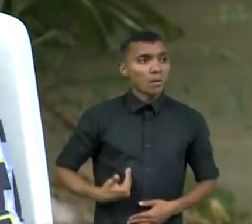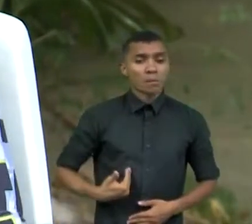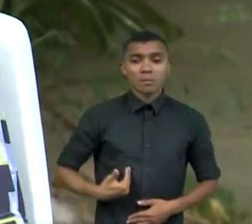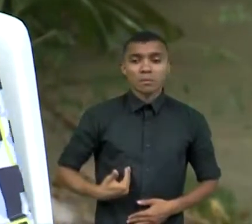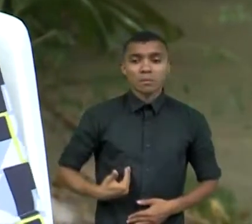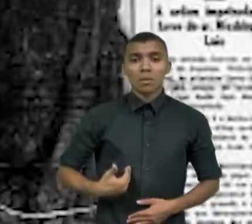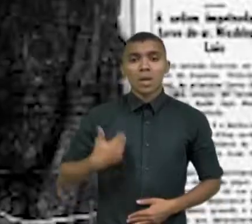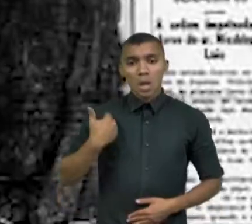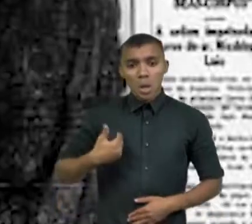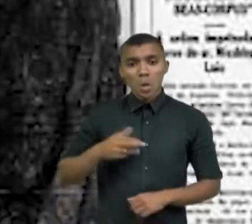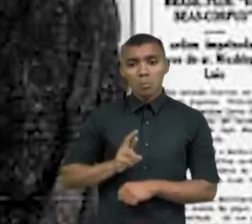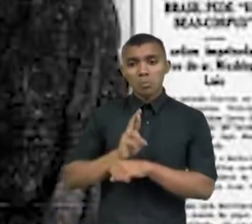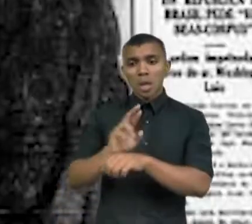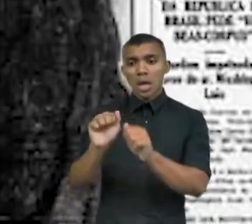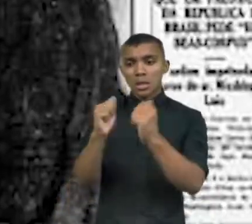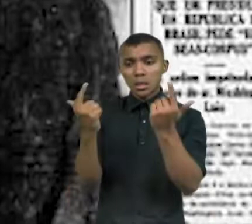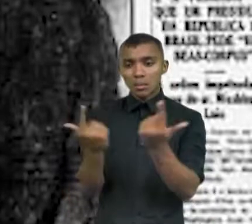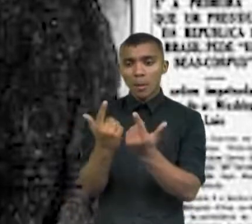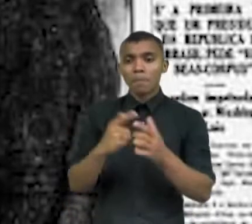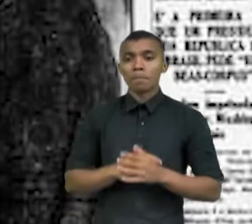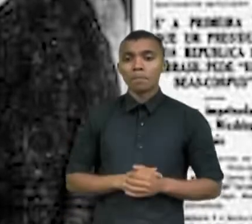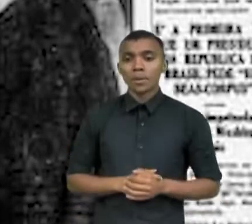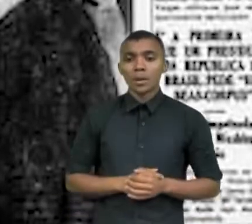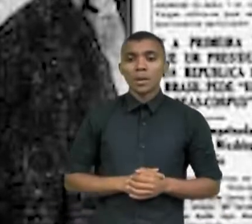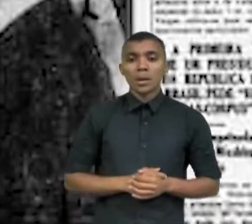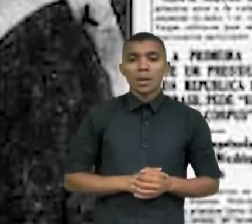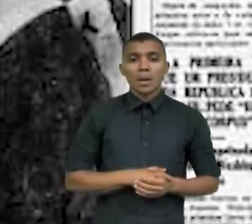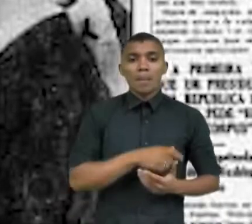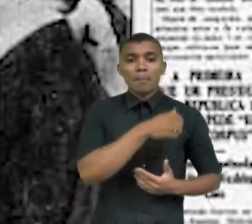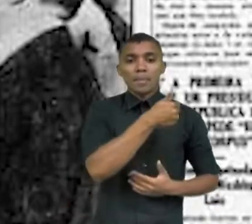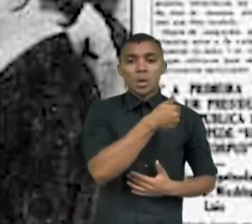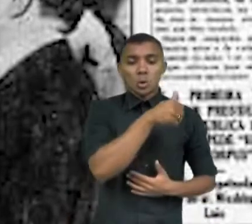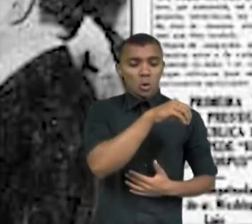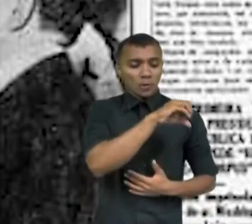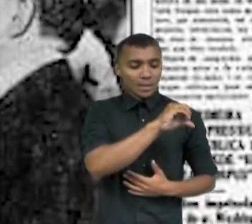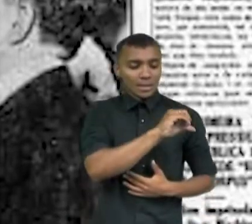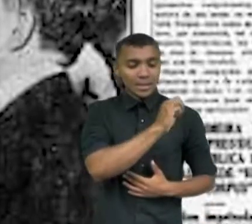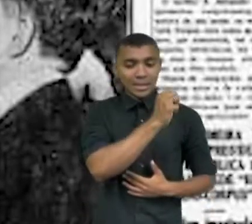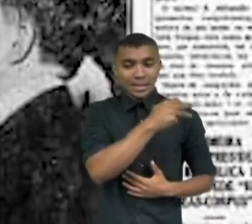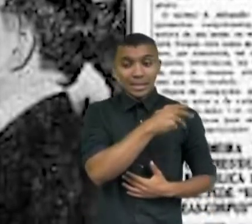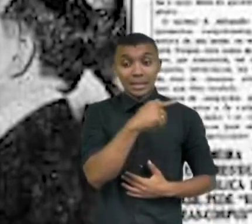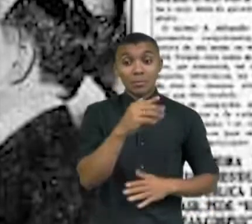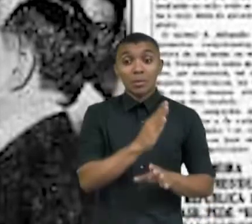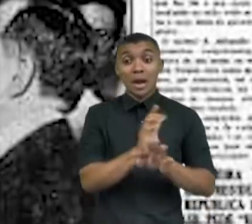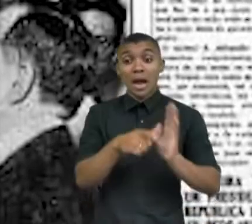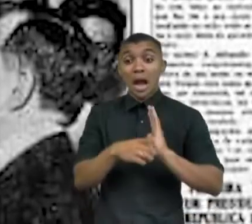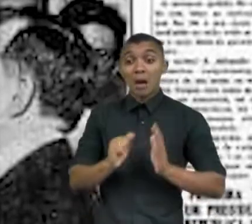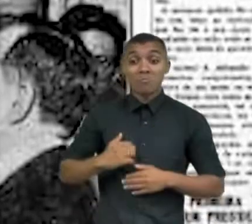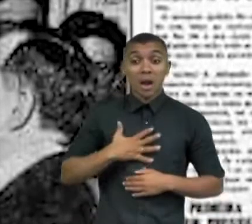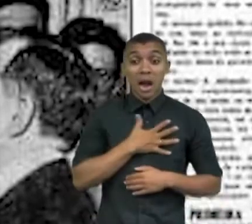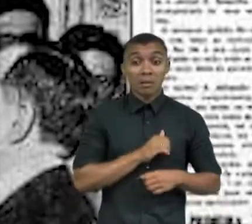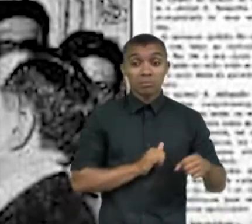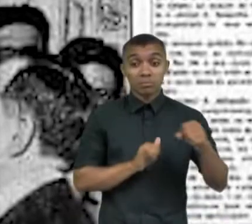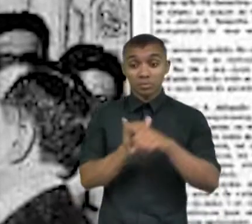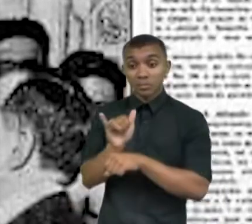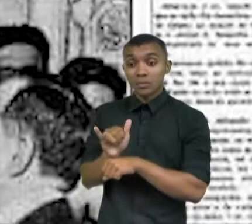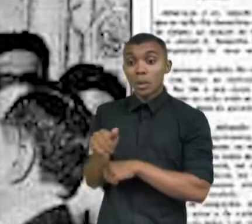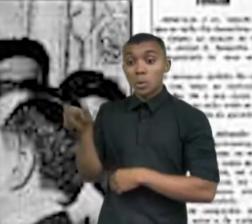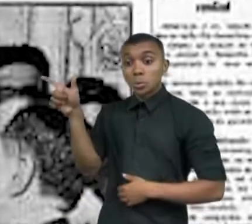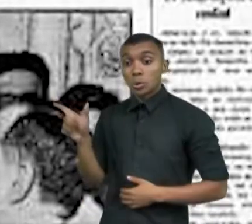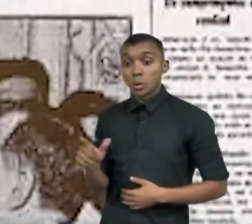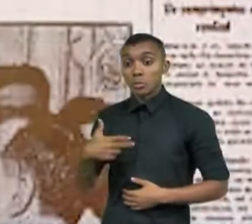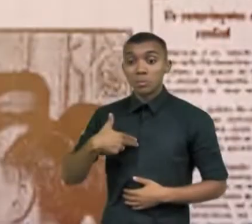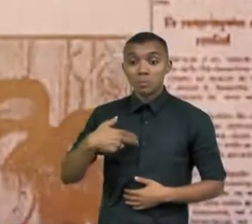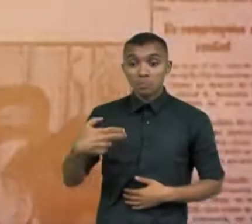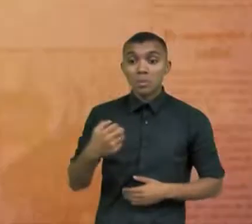No final de 1937, após o golpe militar, Getúlio Vargas instituiu o